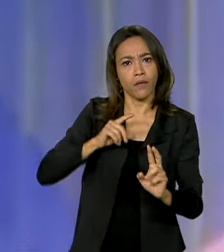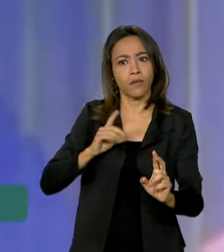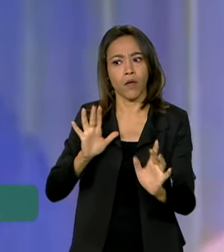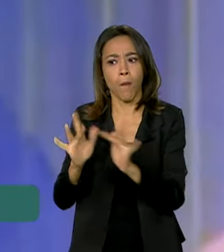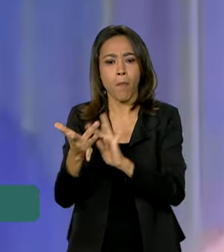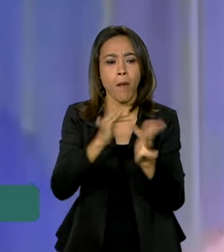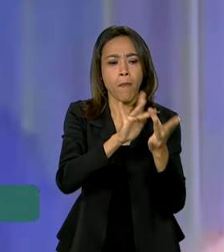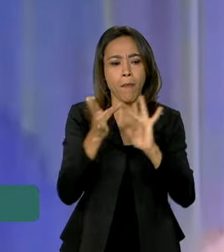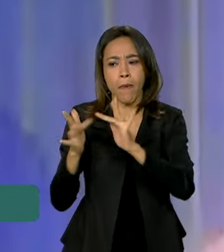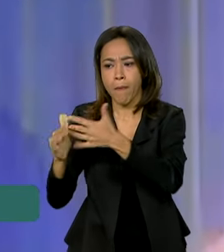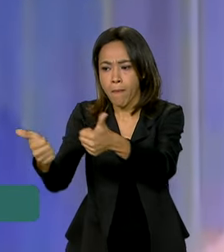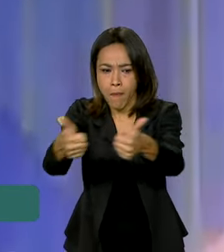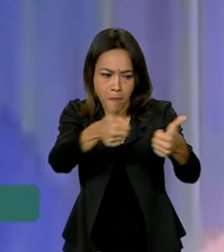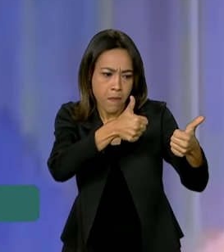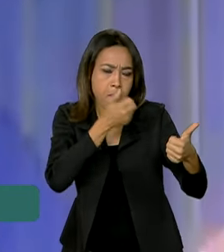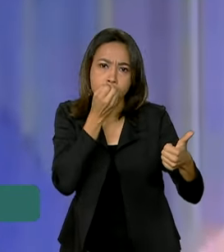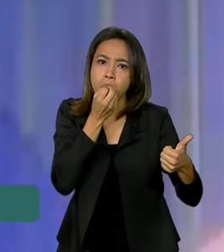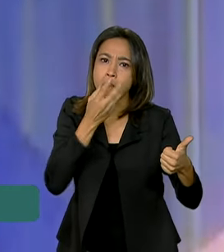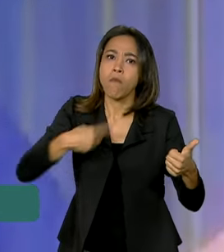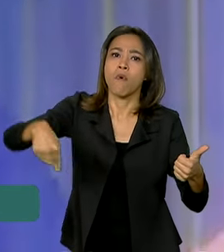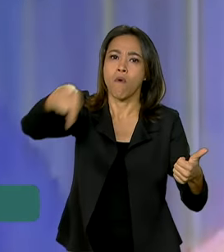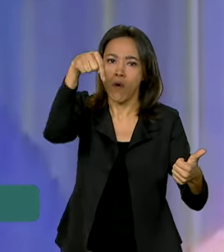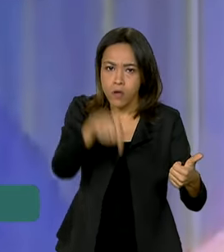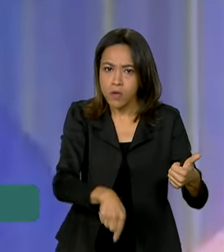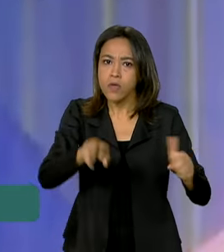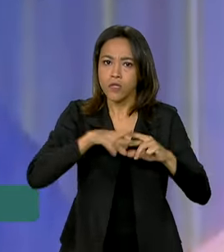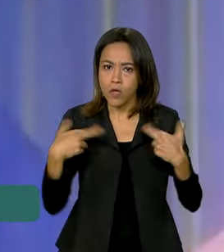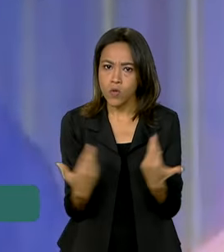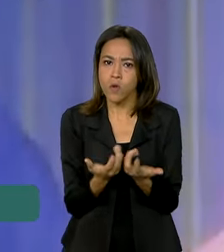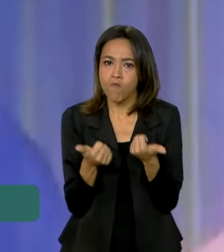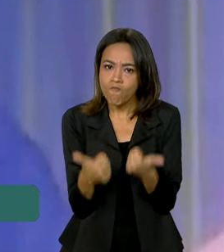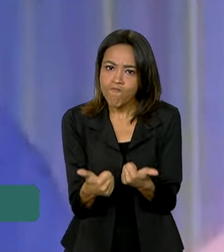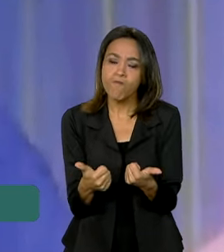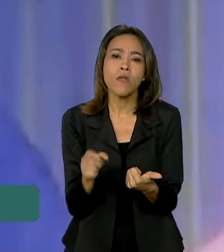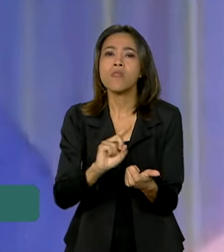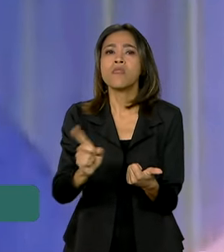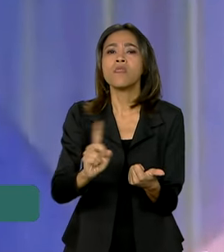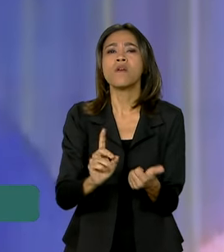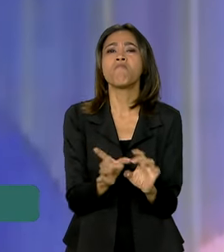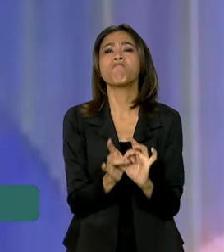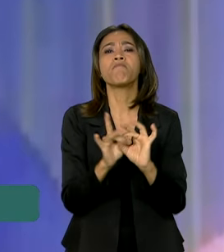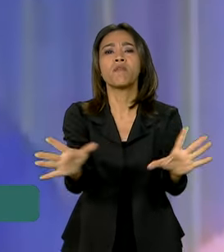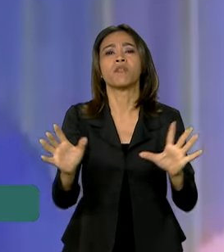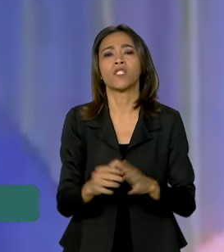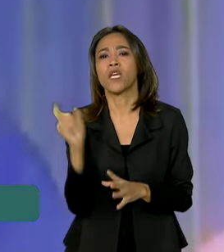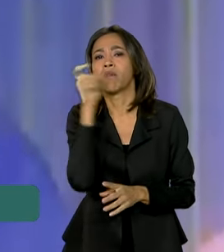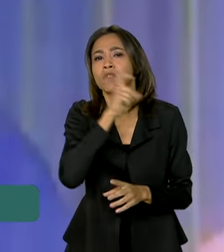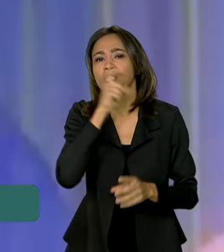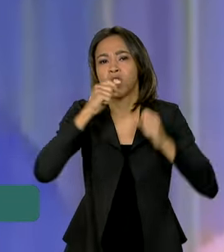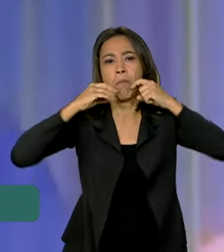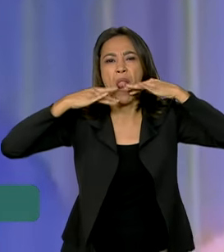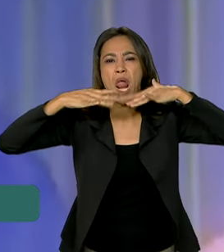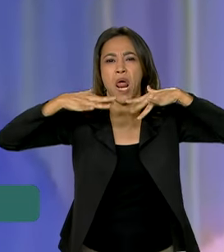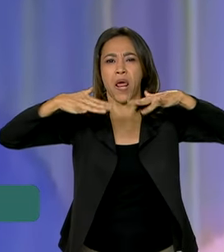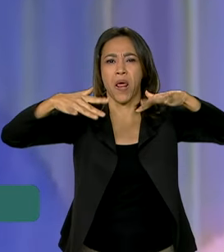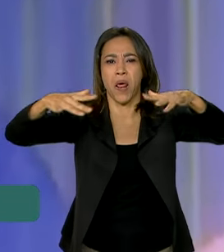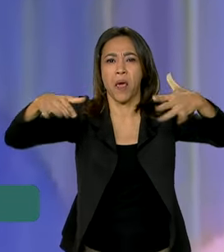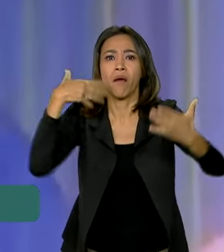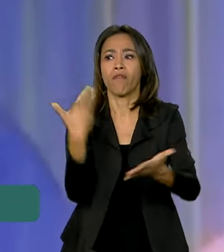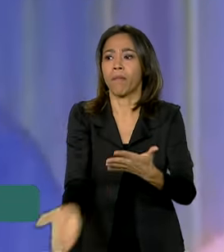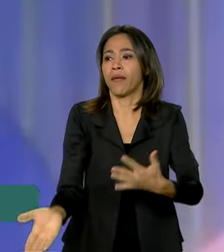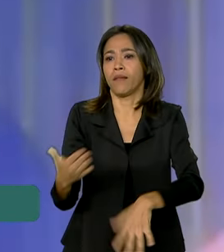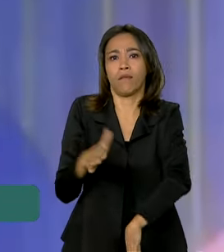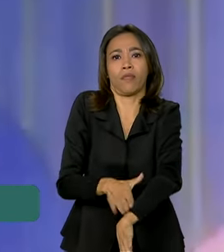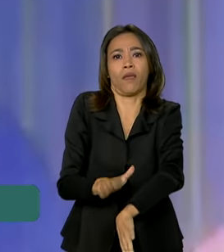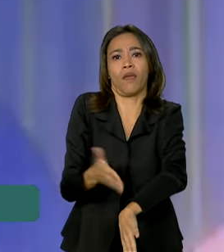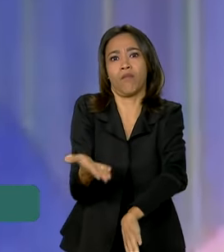opiniões muito largas, muito amplas, não deixar que a mentira tome conta do tempo da gente pensar.